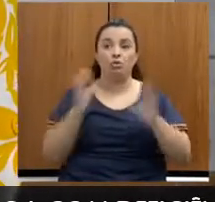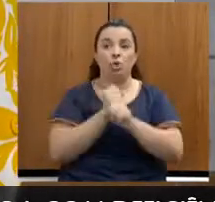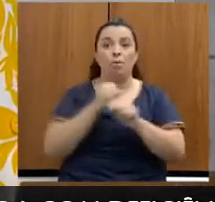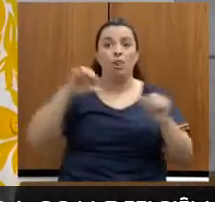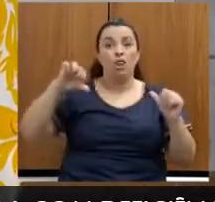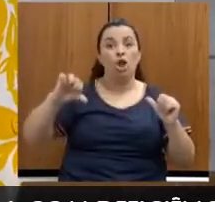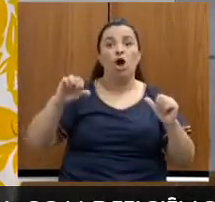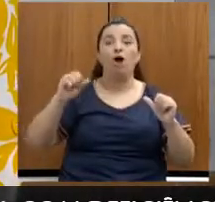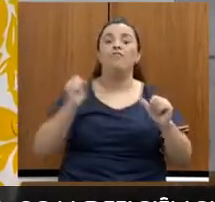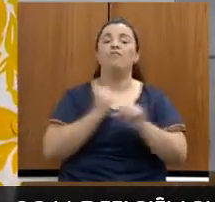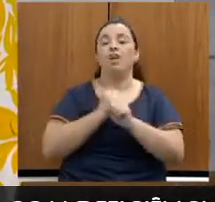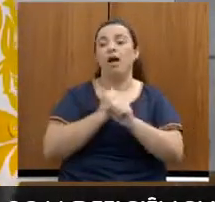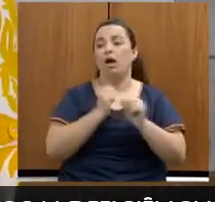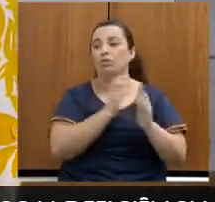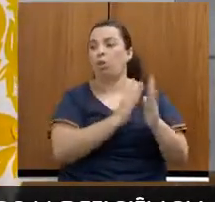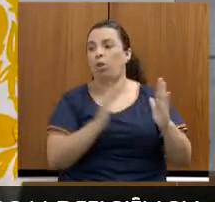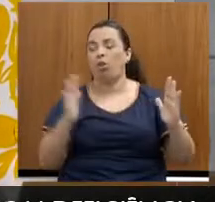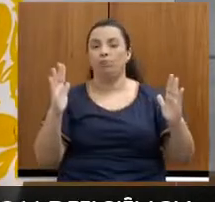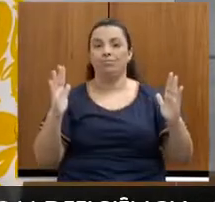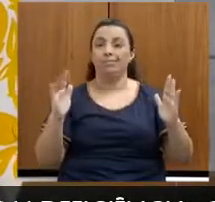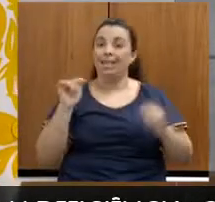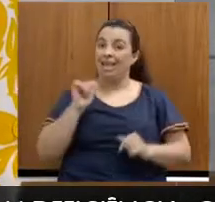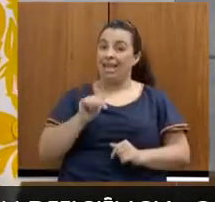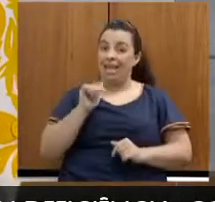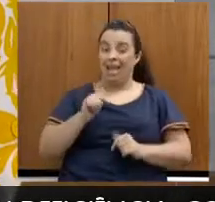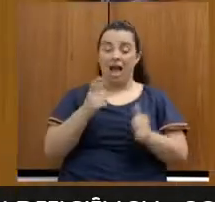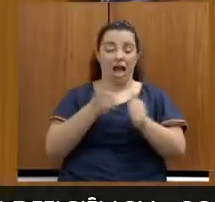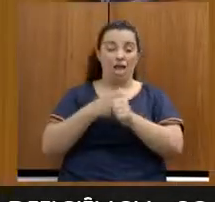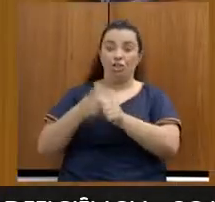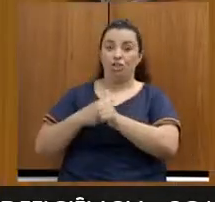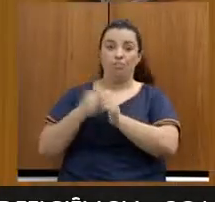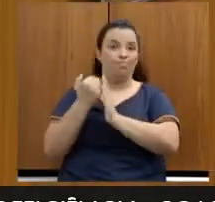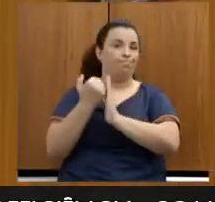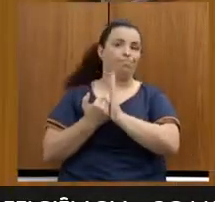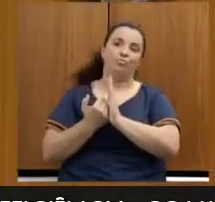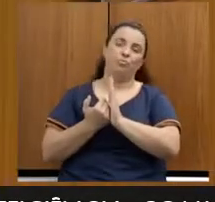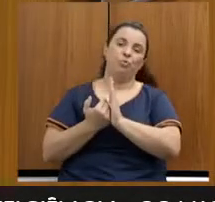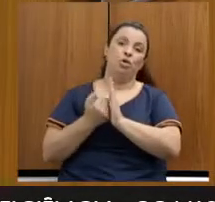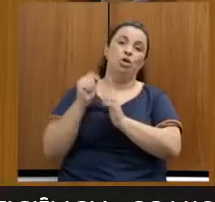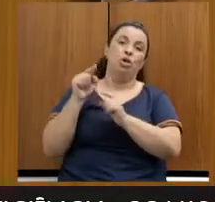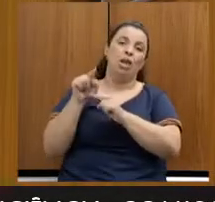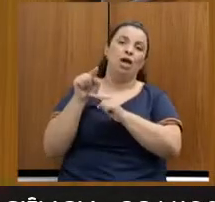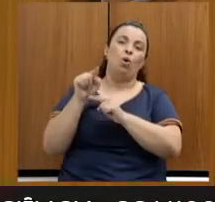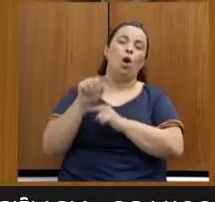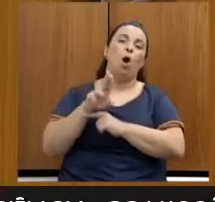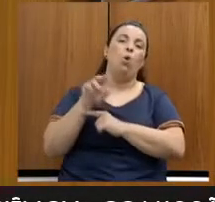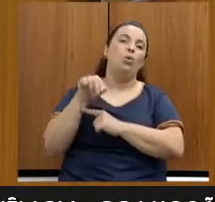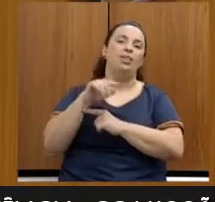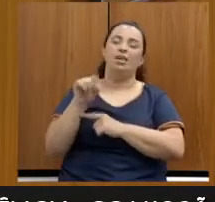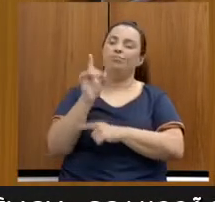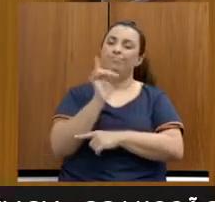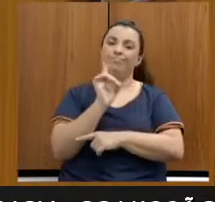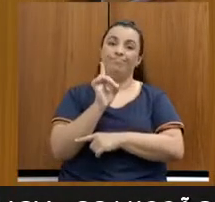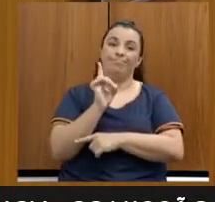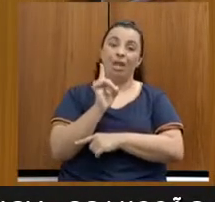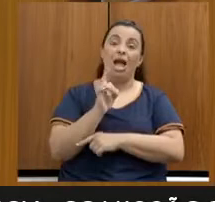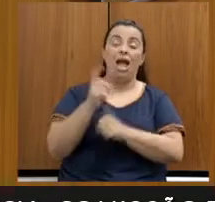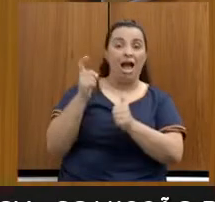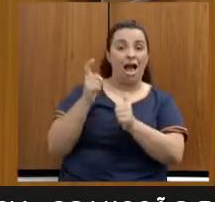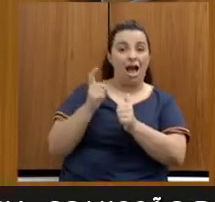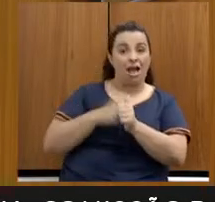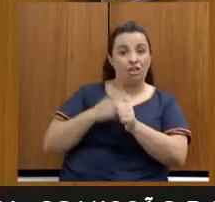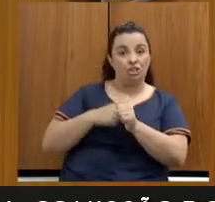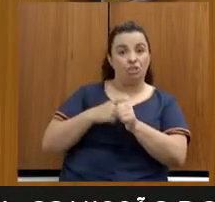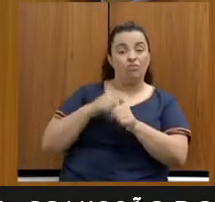recuperação fiscal não vai reduzir o valor da dívida do Estado com a União. Não considera a dívida da União com o Estado